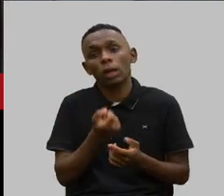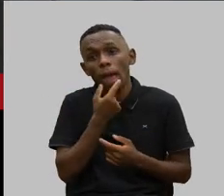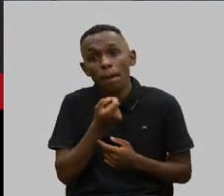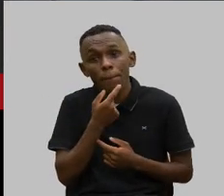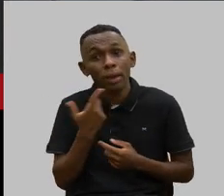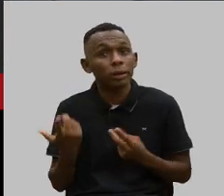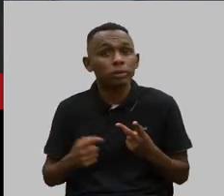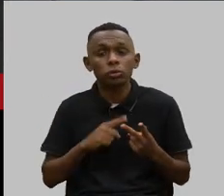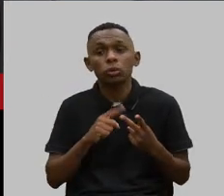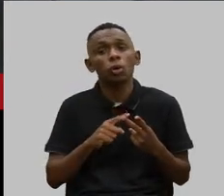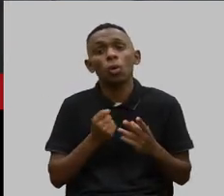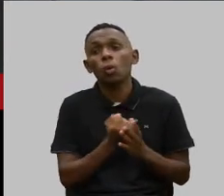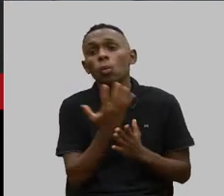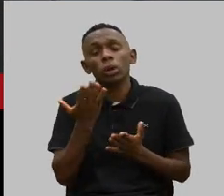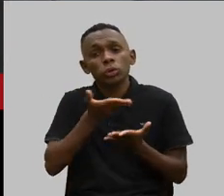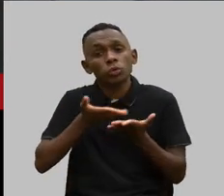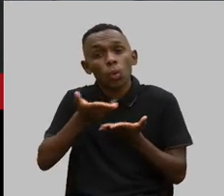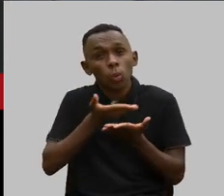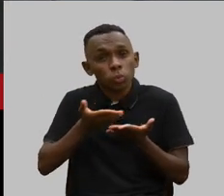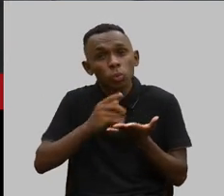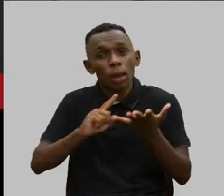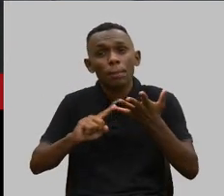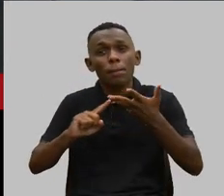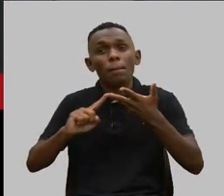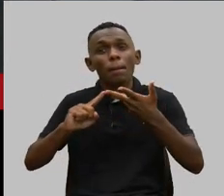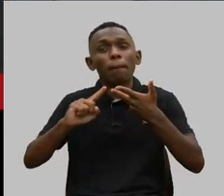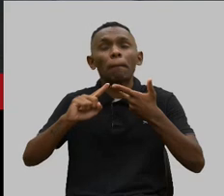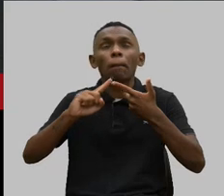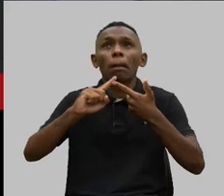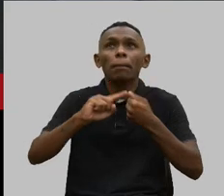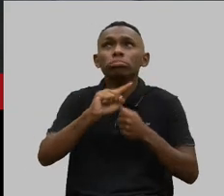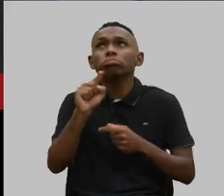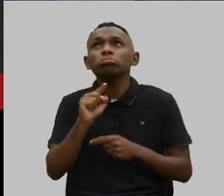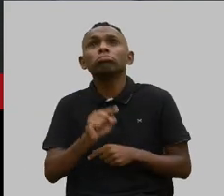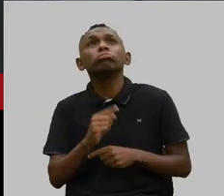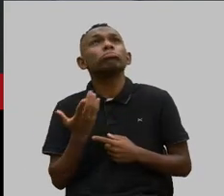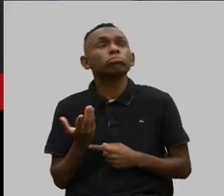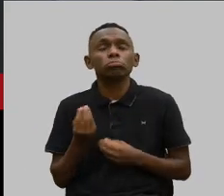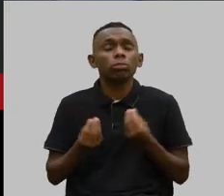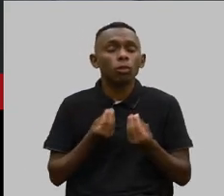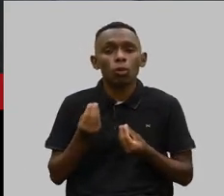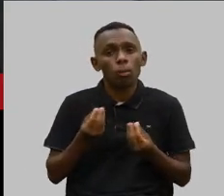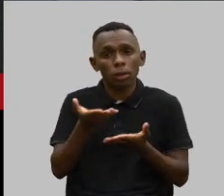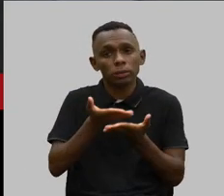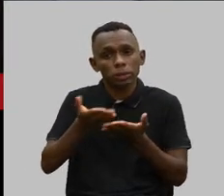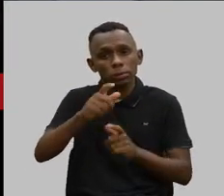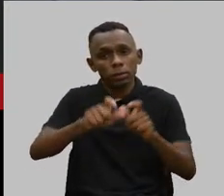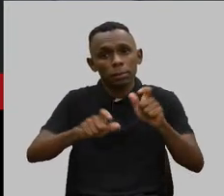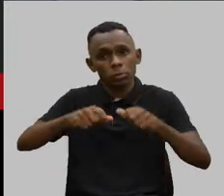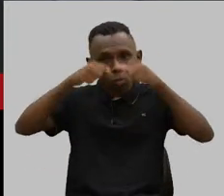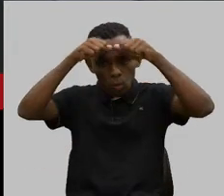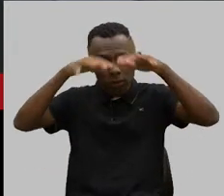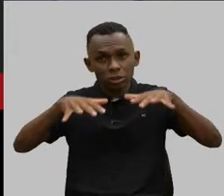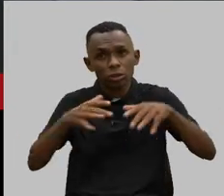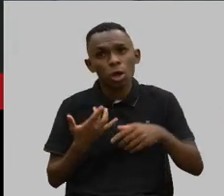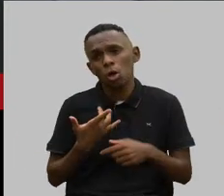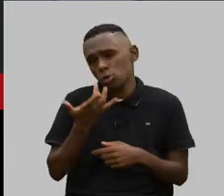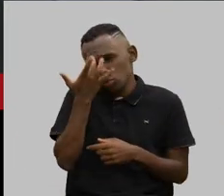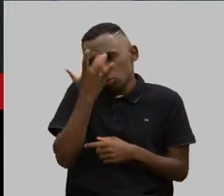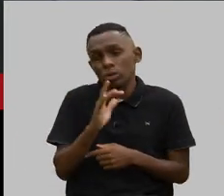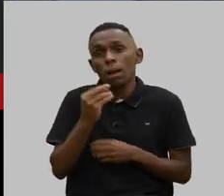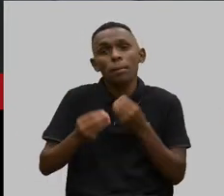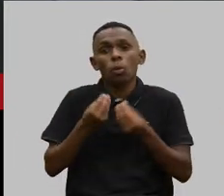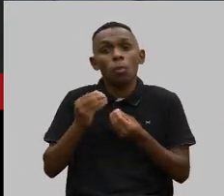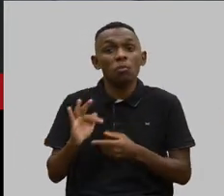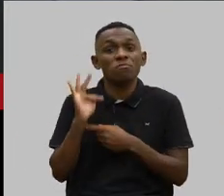Quantas consultas ele vai ter? É uma série de interrogações a respeito do atendimento da pessoa. Então, nós não sabemos o nosso futuro.